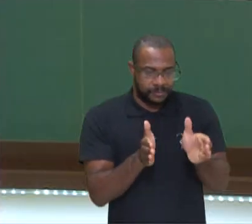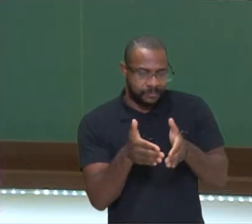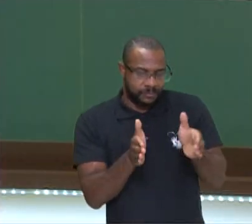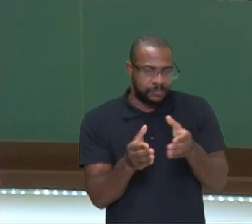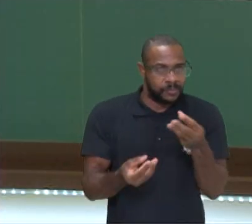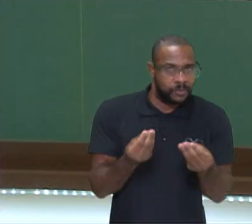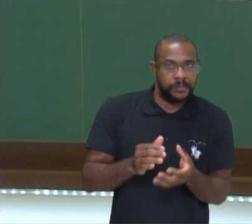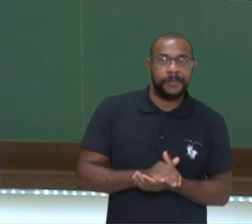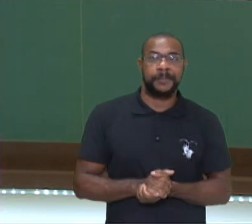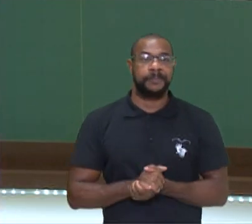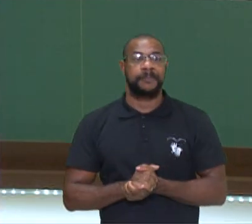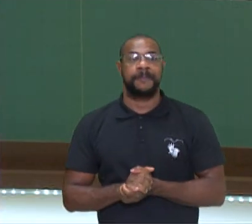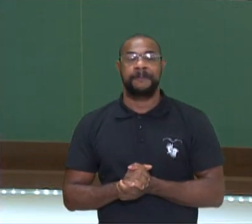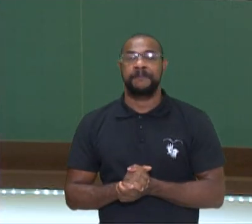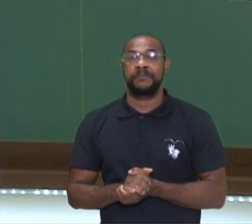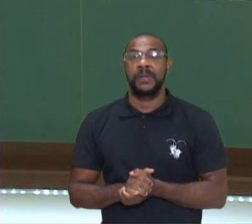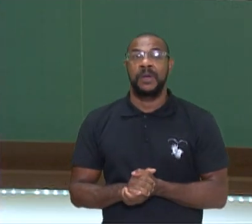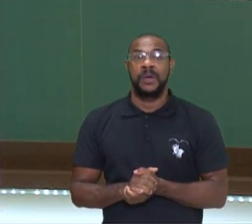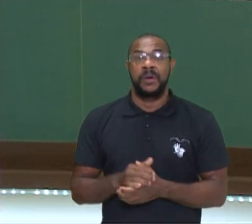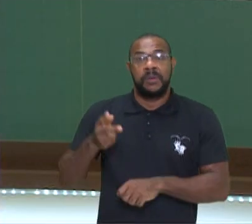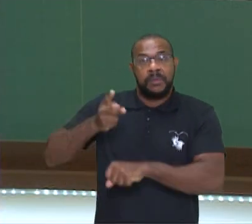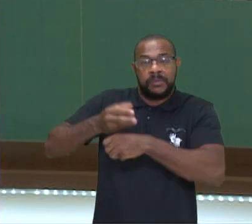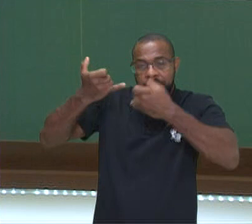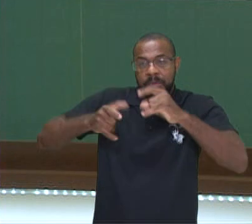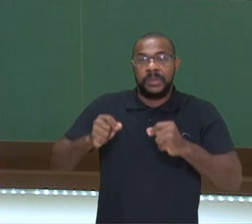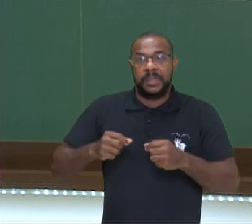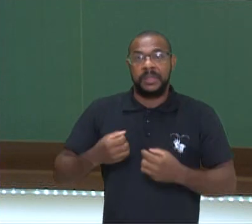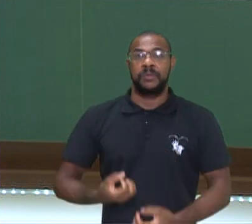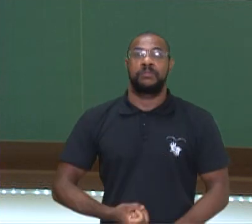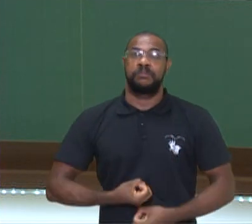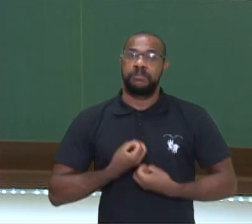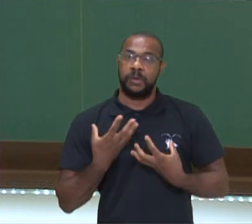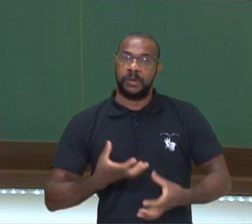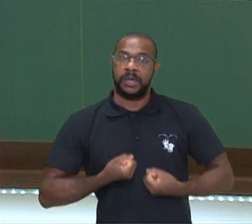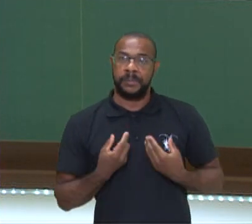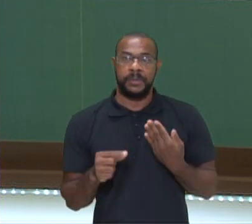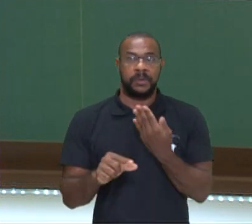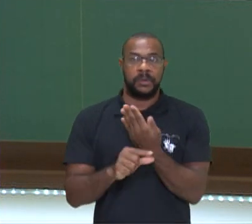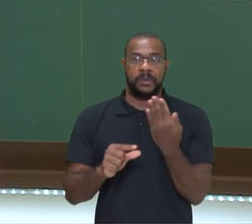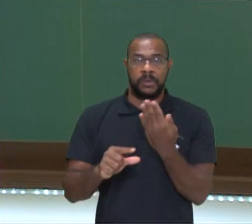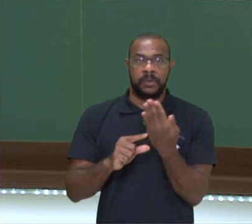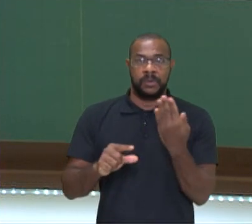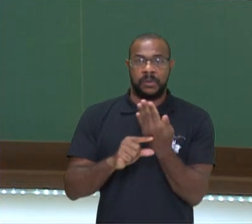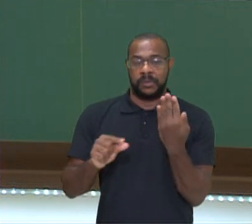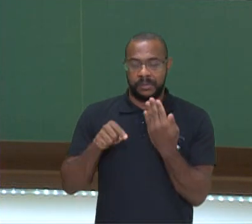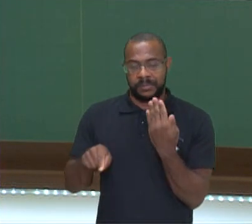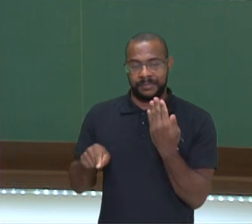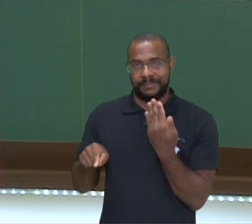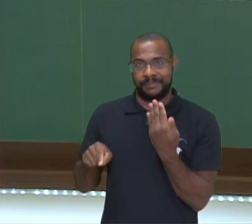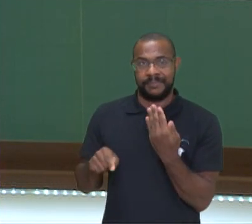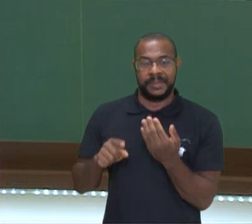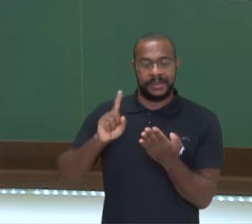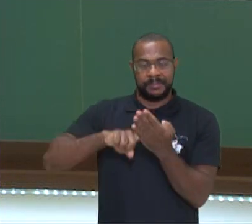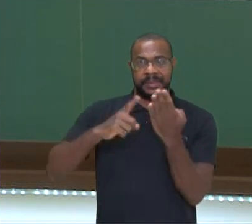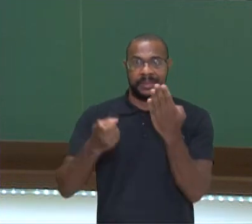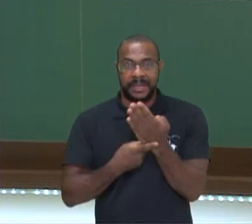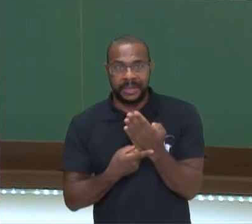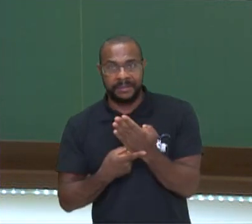Neste vídeo, então, nós falamos sobre poemas, Olavo Bilac, metáfora,